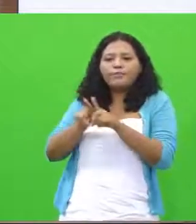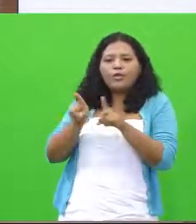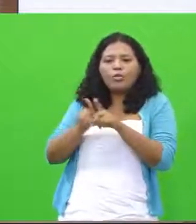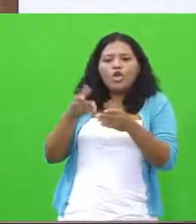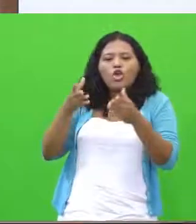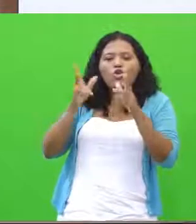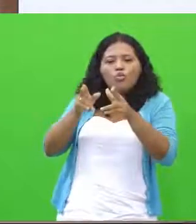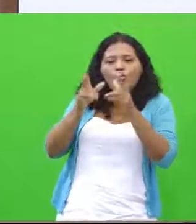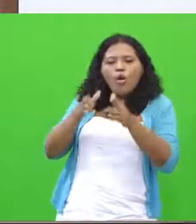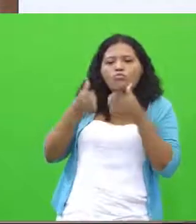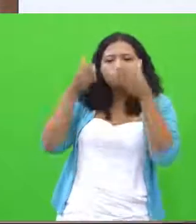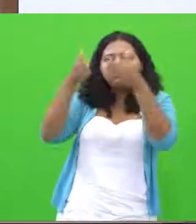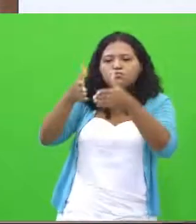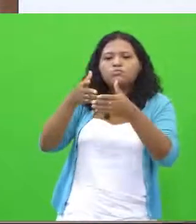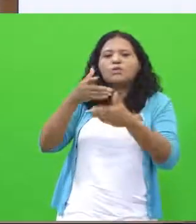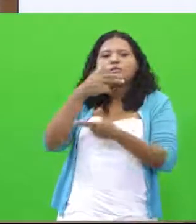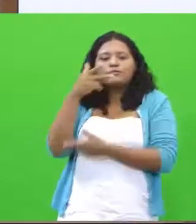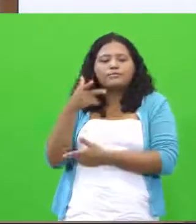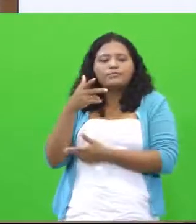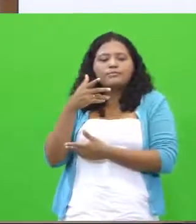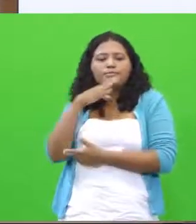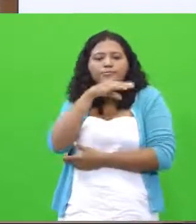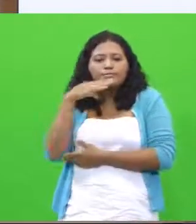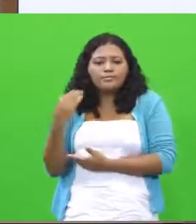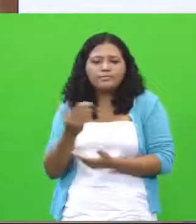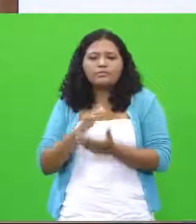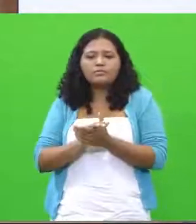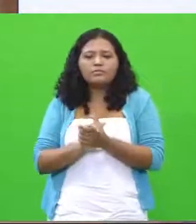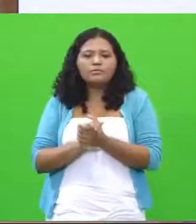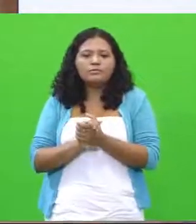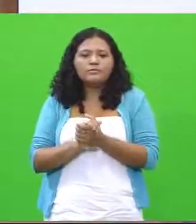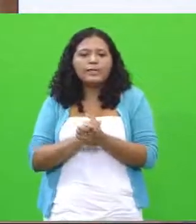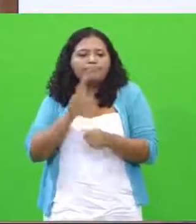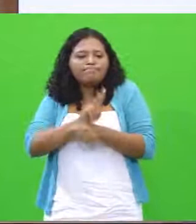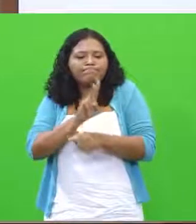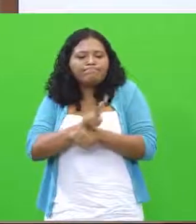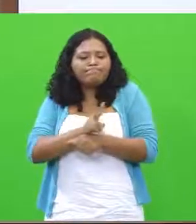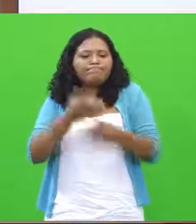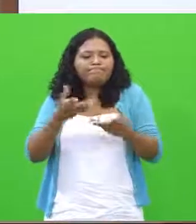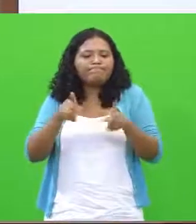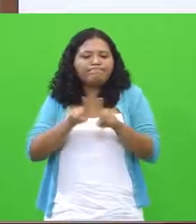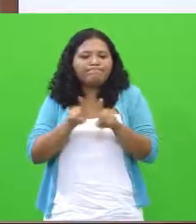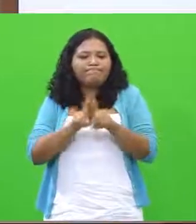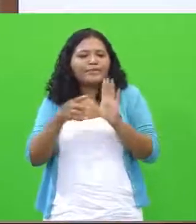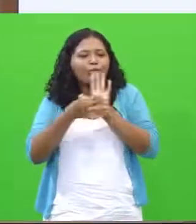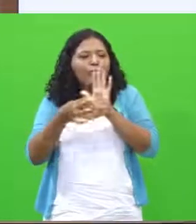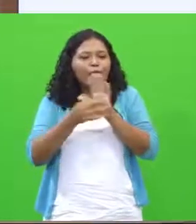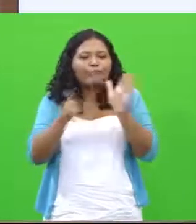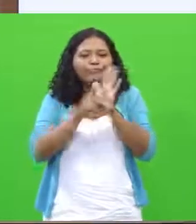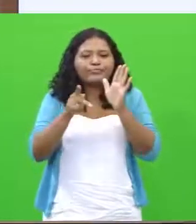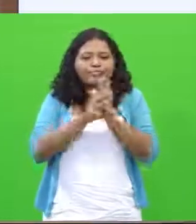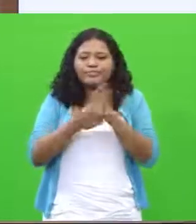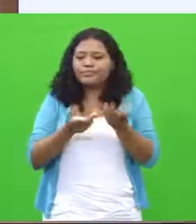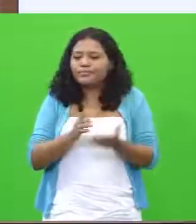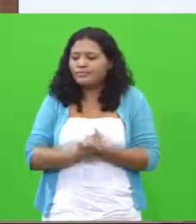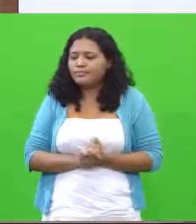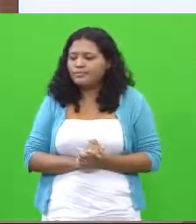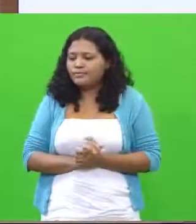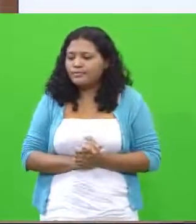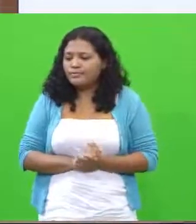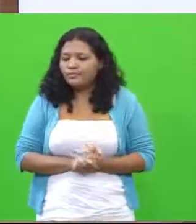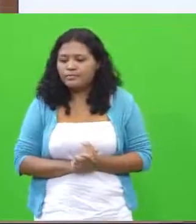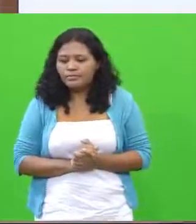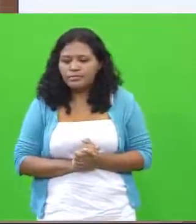E defenderam esse ponto de vista. Nós vamos ter a partir de cada alcoolônica, vamos ter o